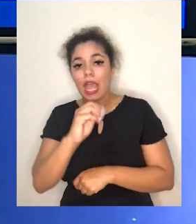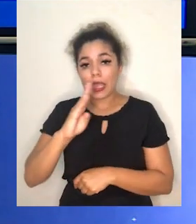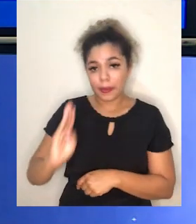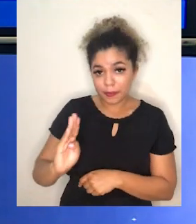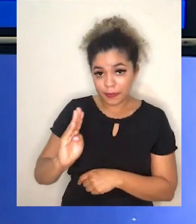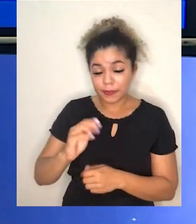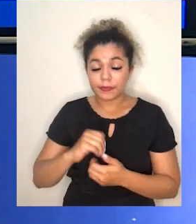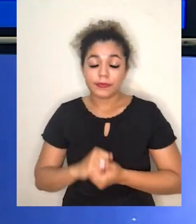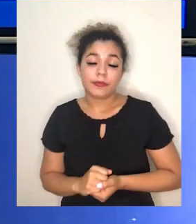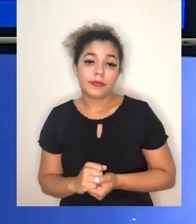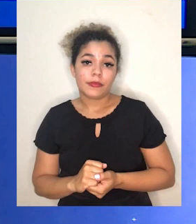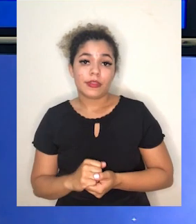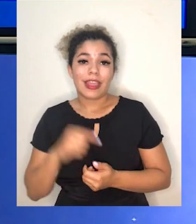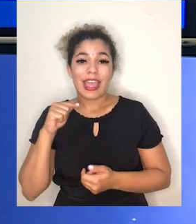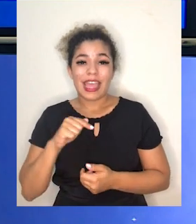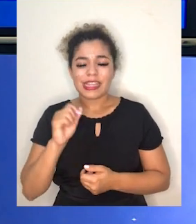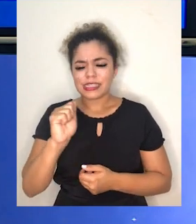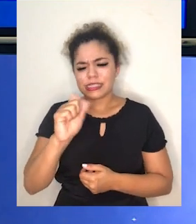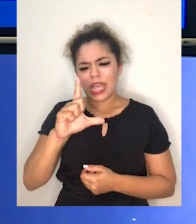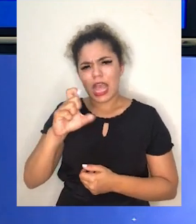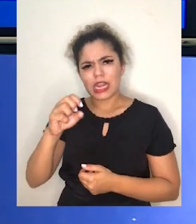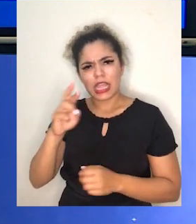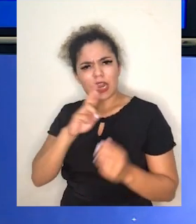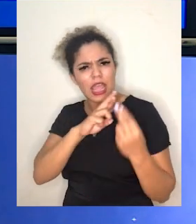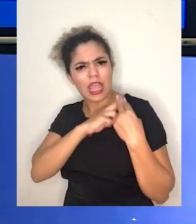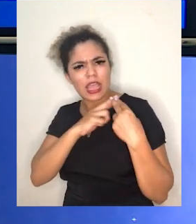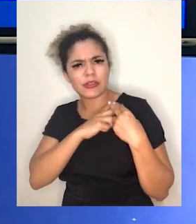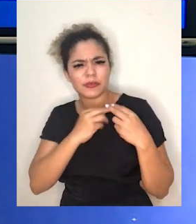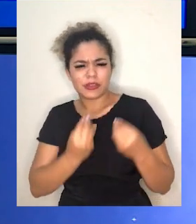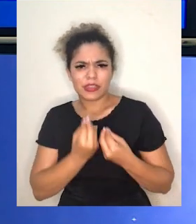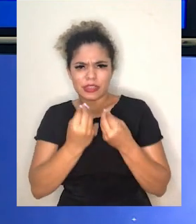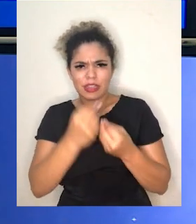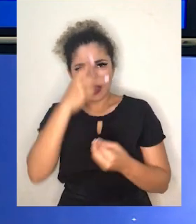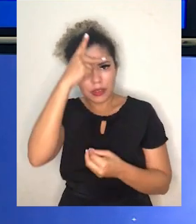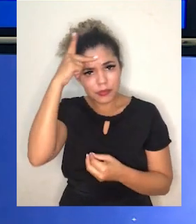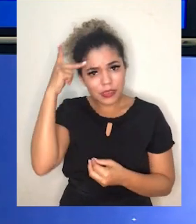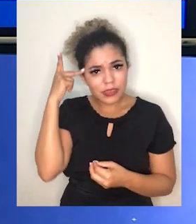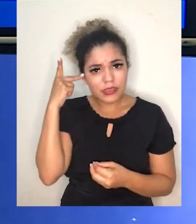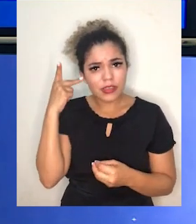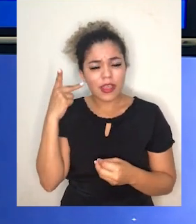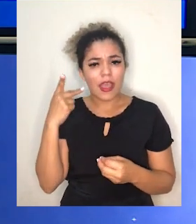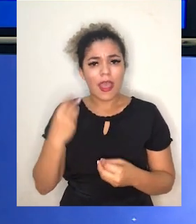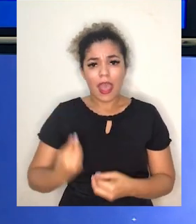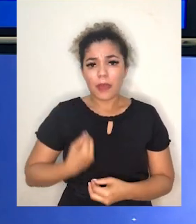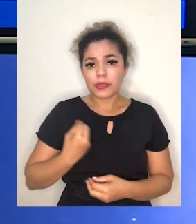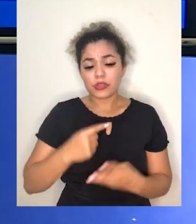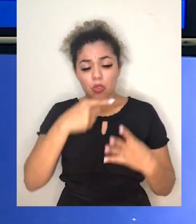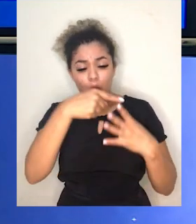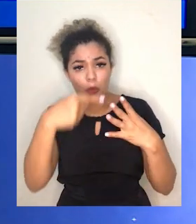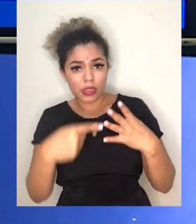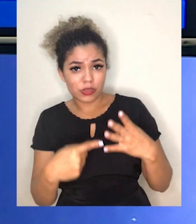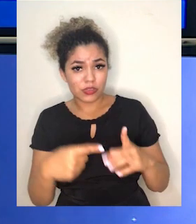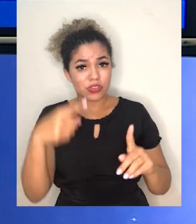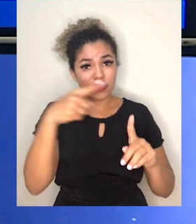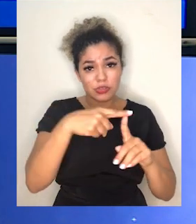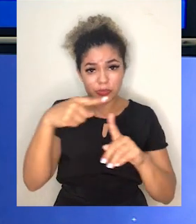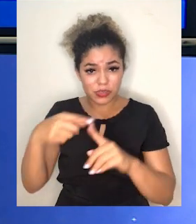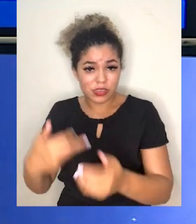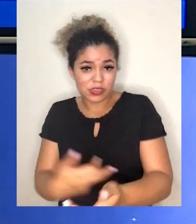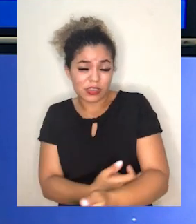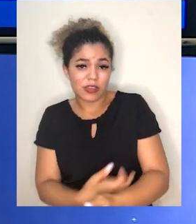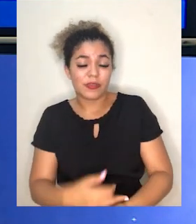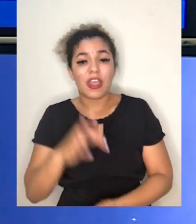e anti-B. Esses alelos são responsáveis por garantir nos humanos a presença de quatro tipos de sangue. fenótipos, que são as